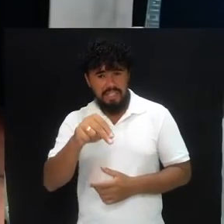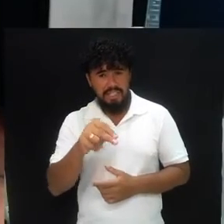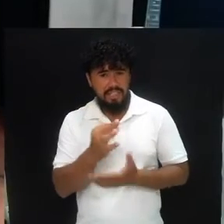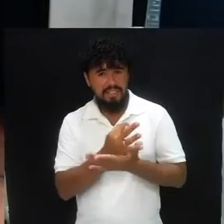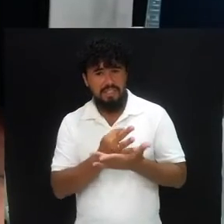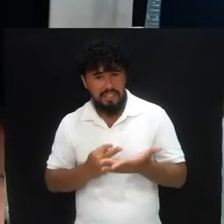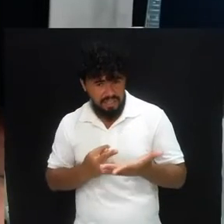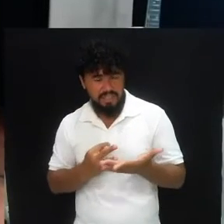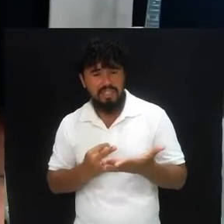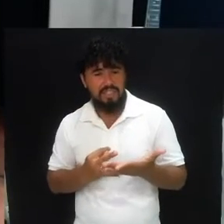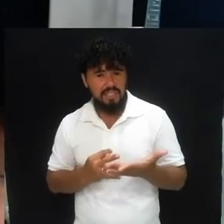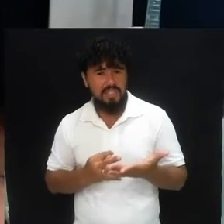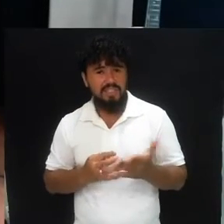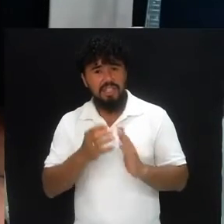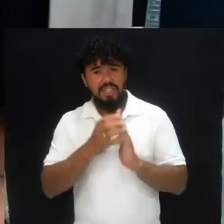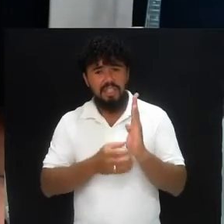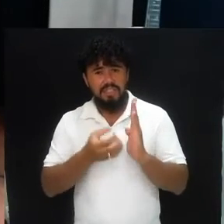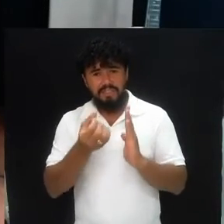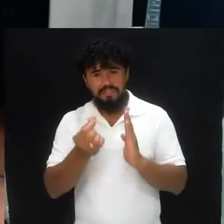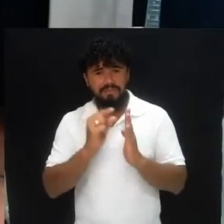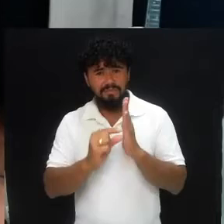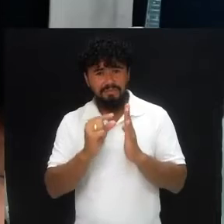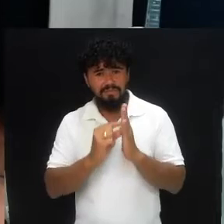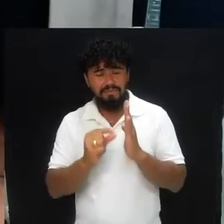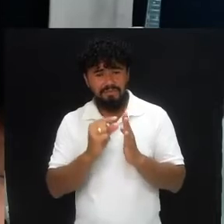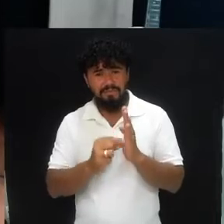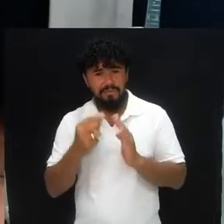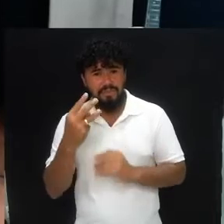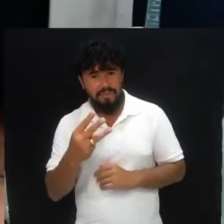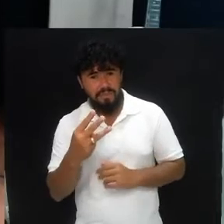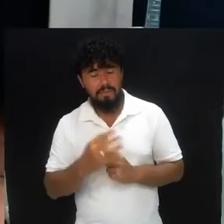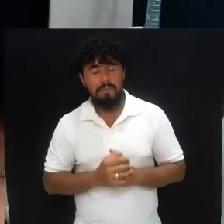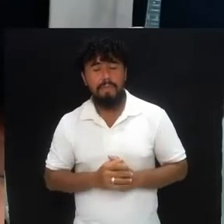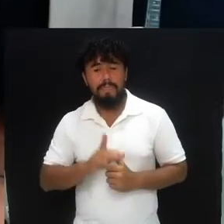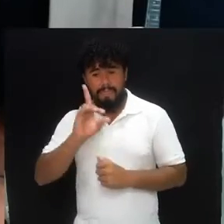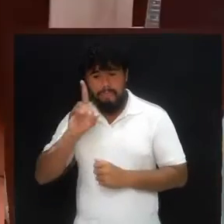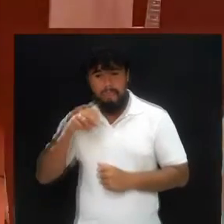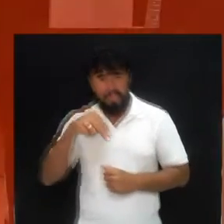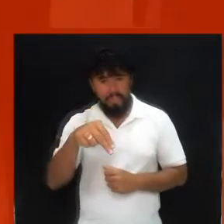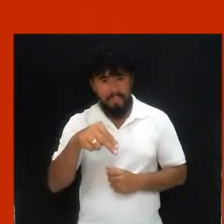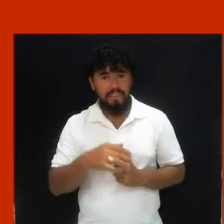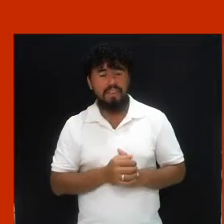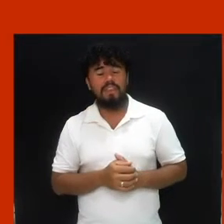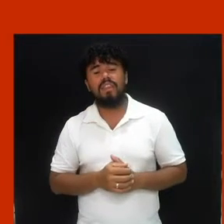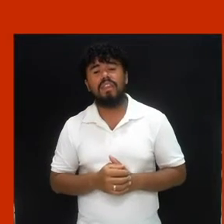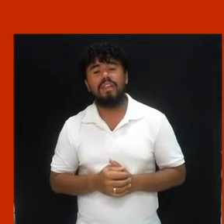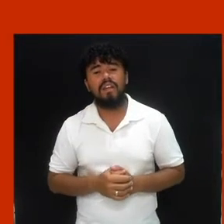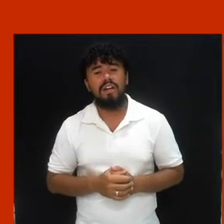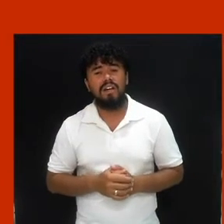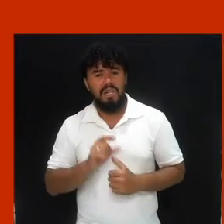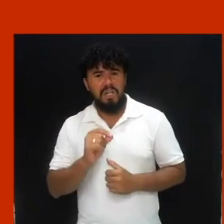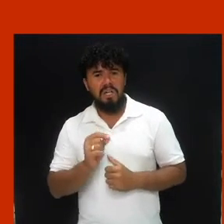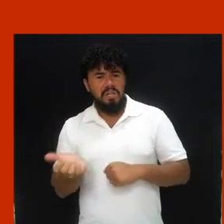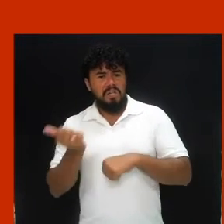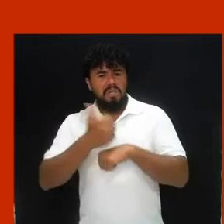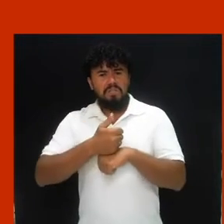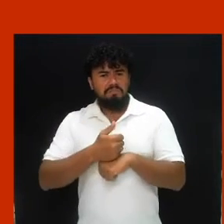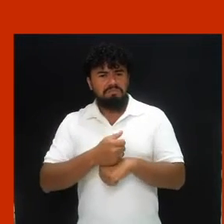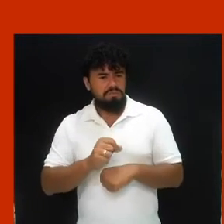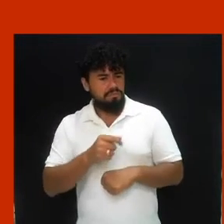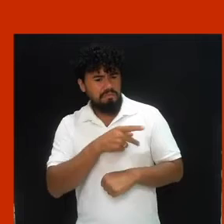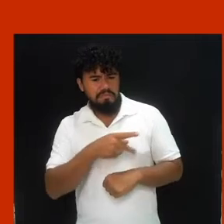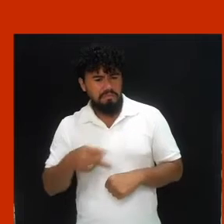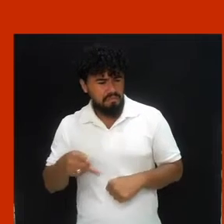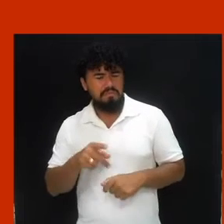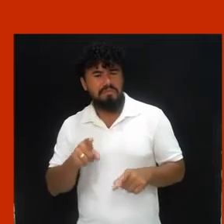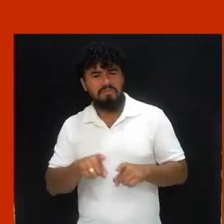sagrado, no capítulo 6, no versículo 3, nos diz, Daniel se distinguiu destes presidentes e sátrapas, porque